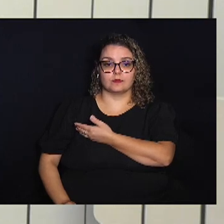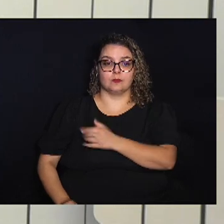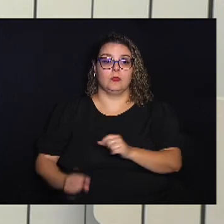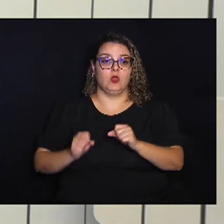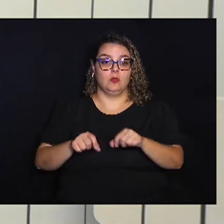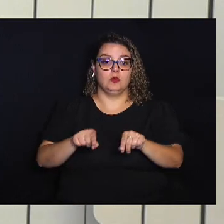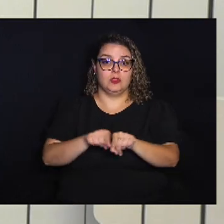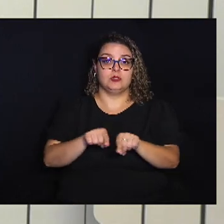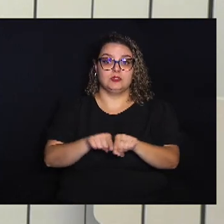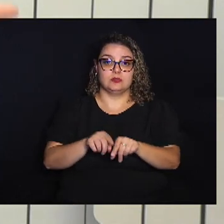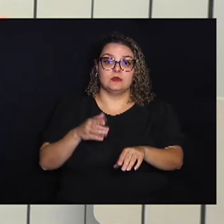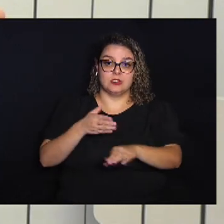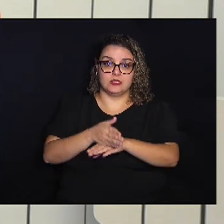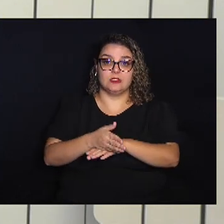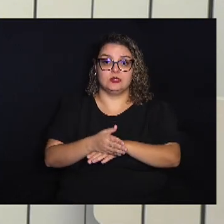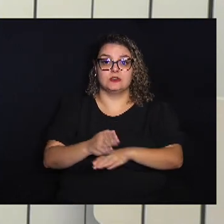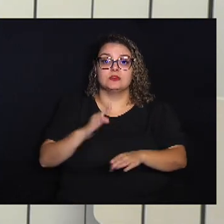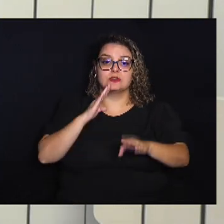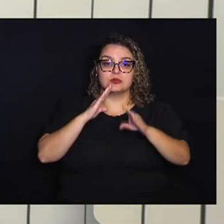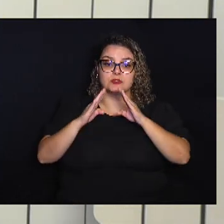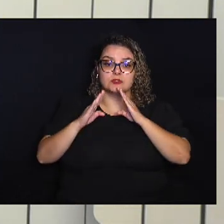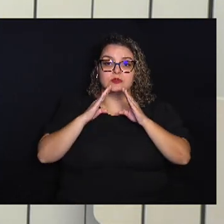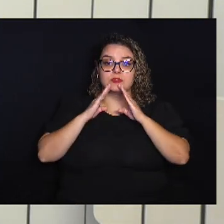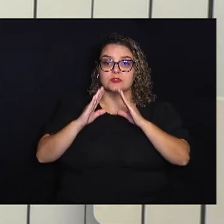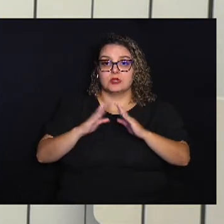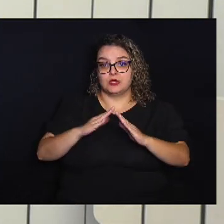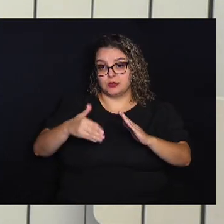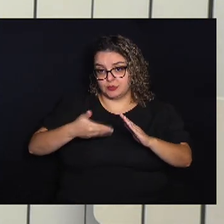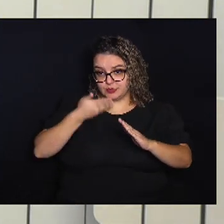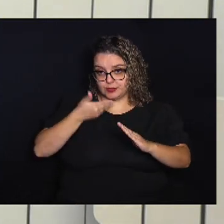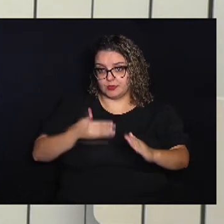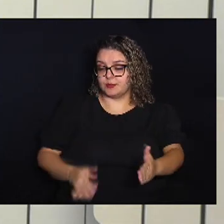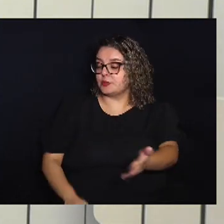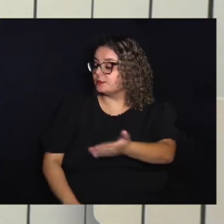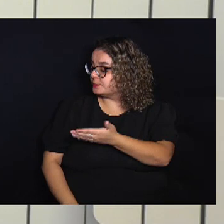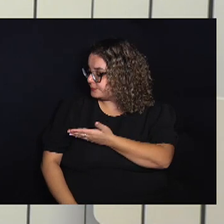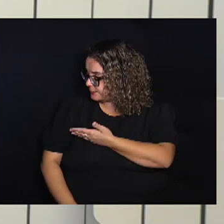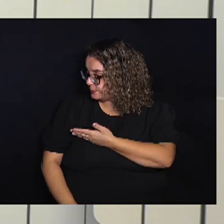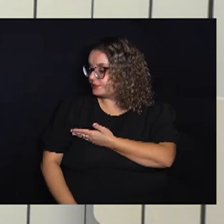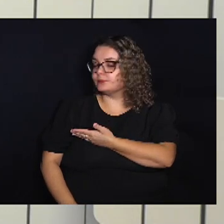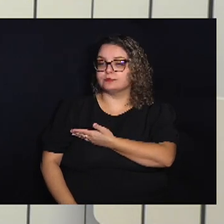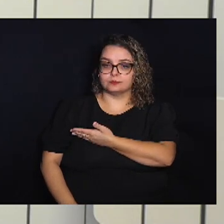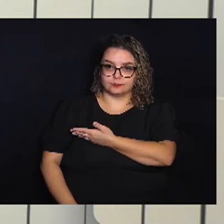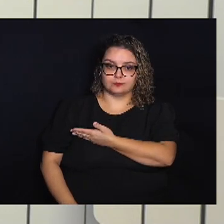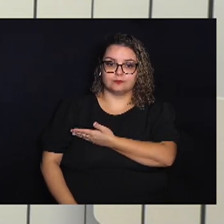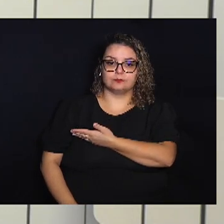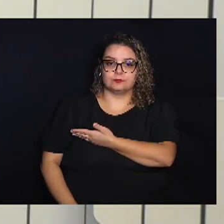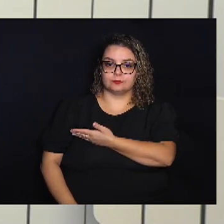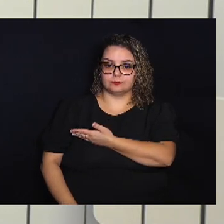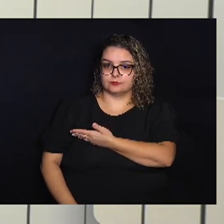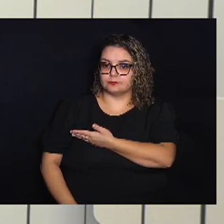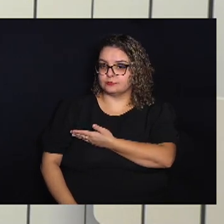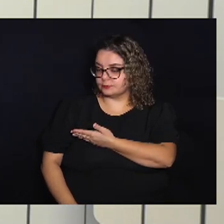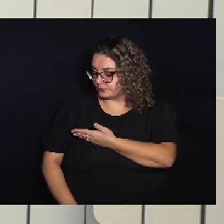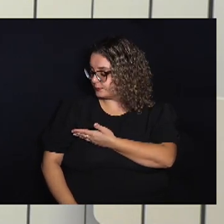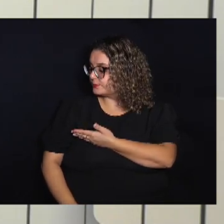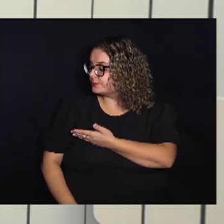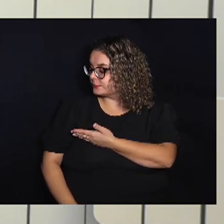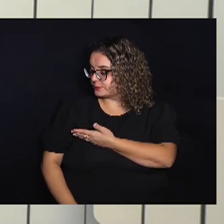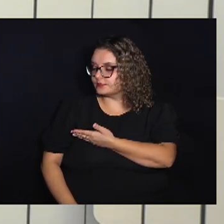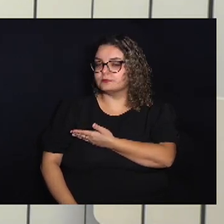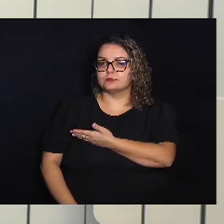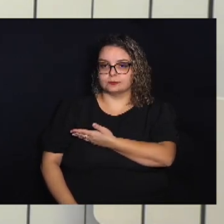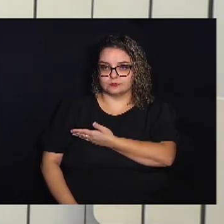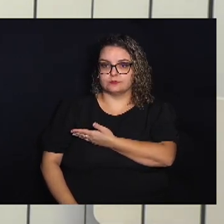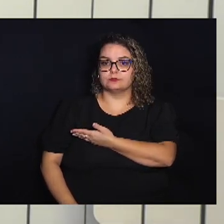pode acessar a página da Casa da Sopa no Facebook Entra lá, facebook.com barra Casa